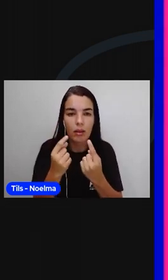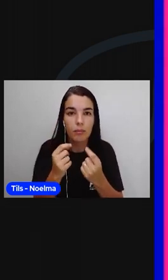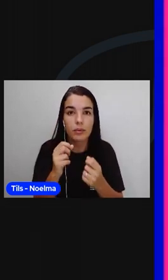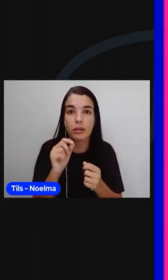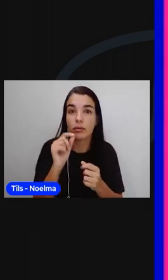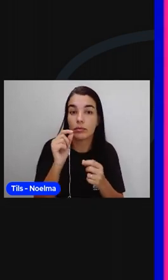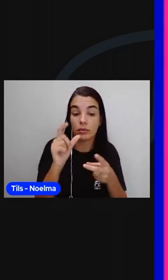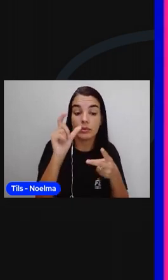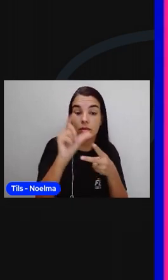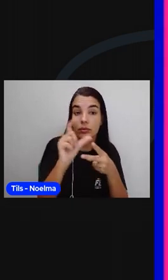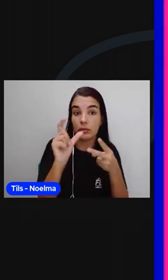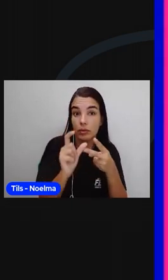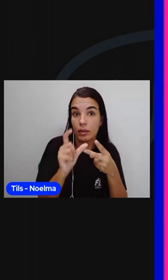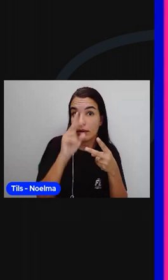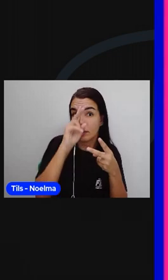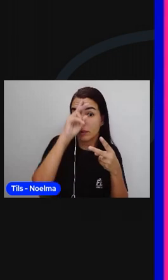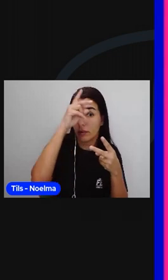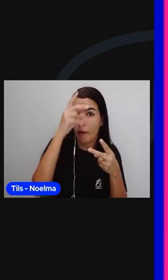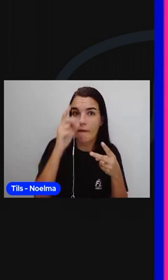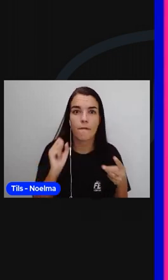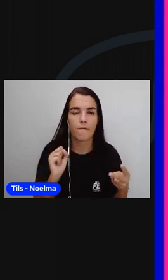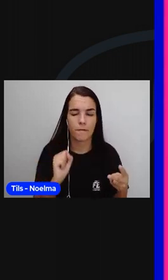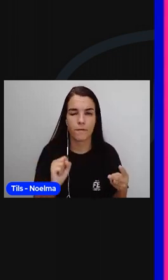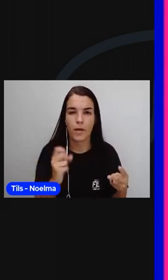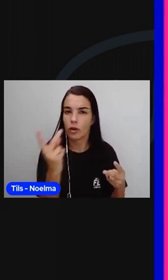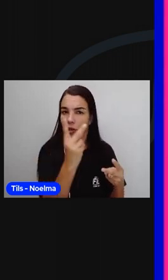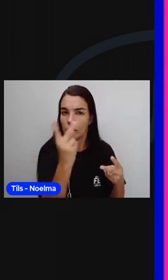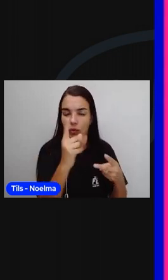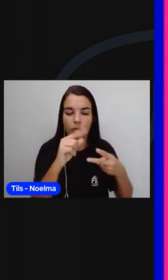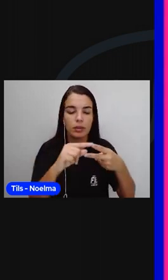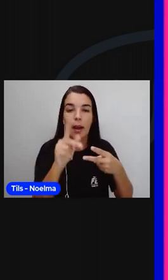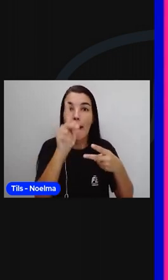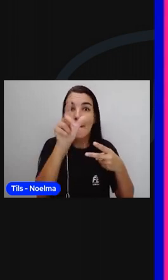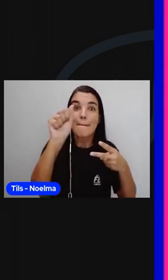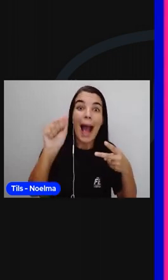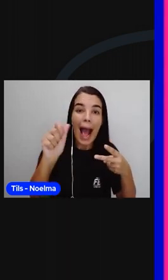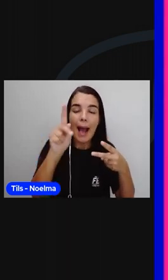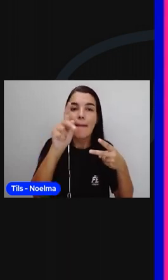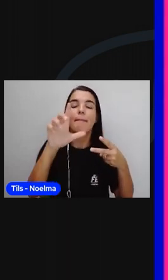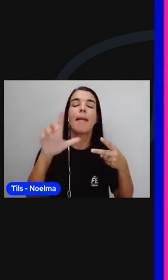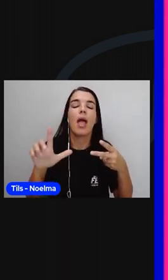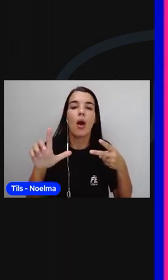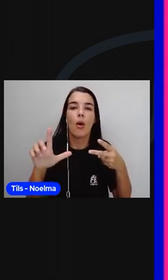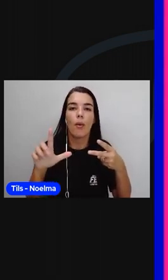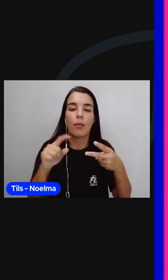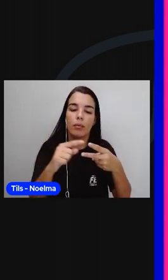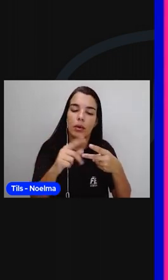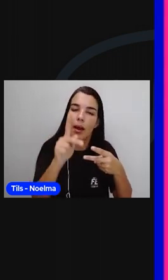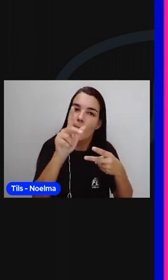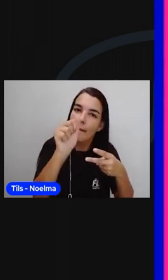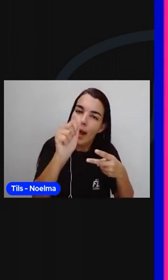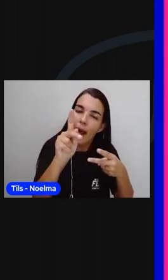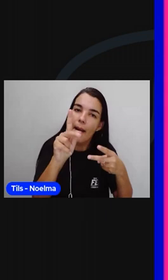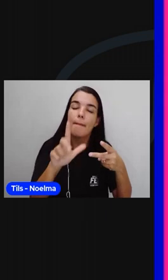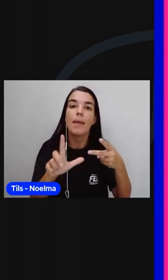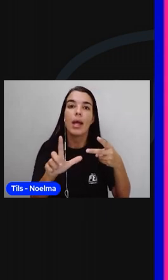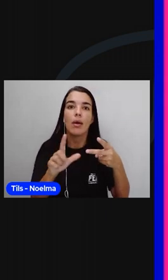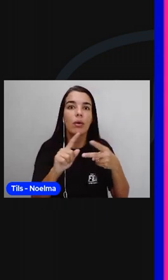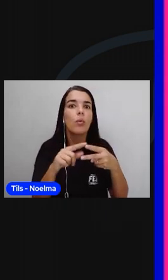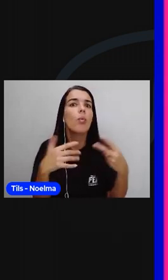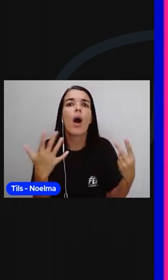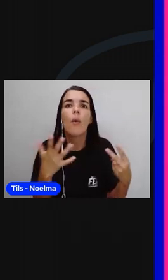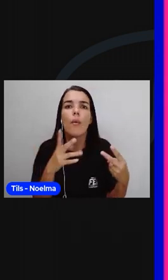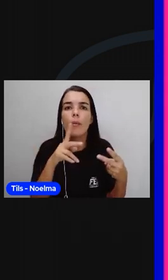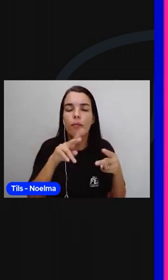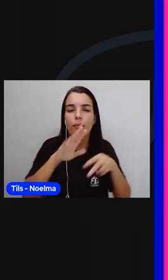tônica. Então, nós vamos falar forte, as duas. Papel, papel. Qual eu falei mais forte?